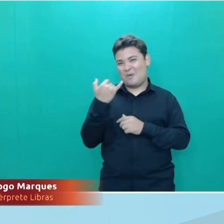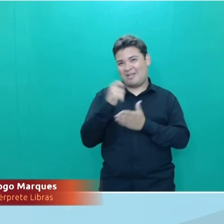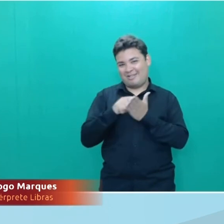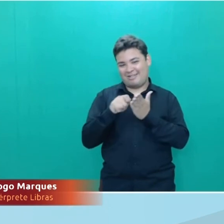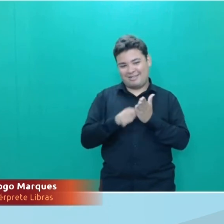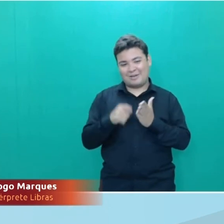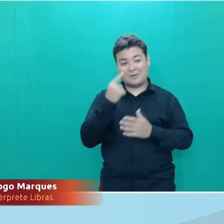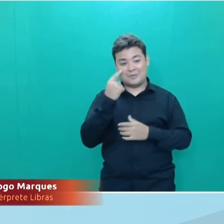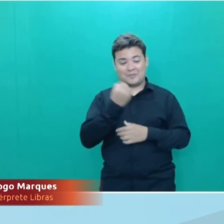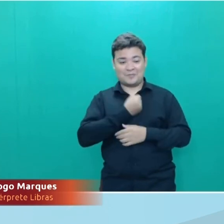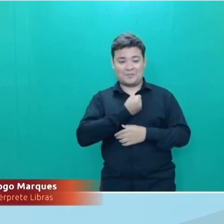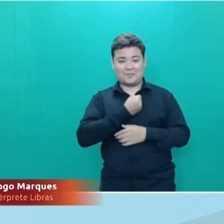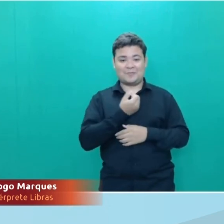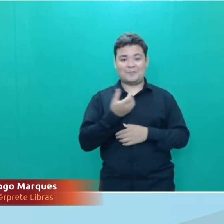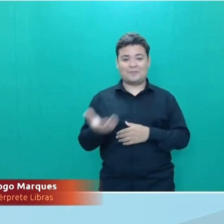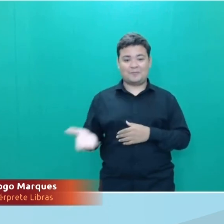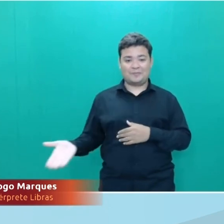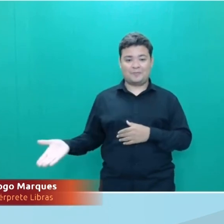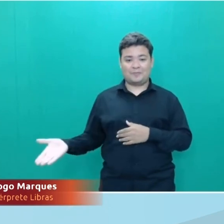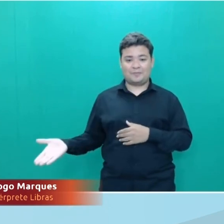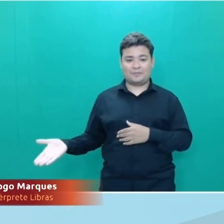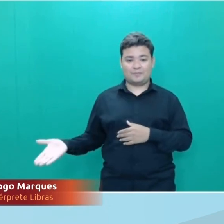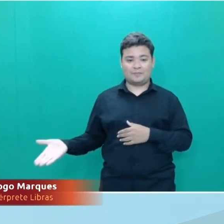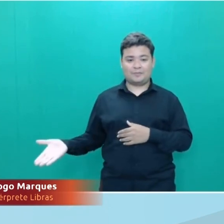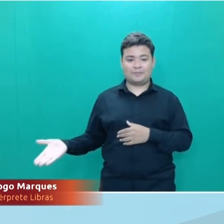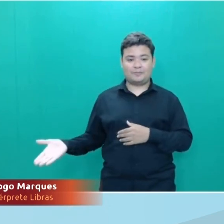-9181-1406